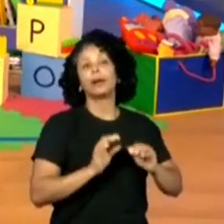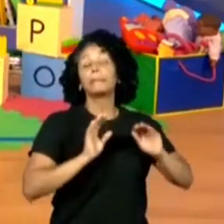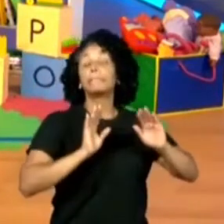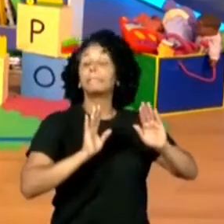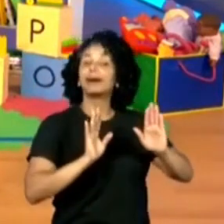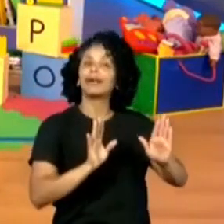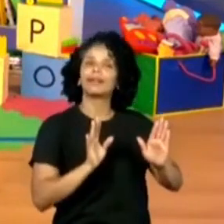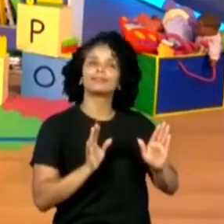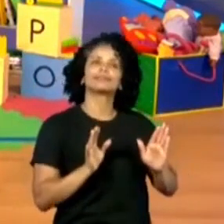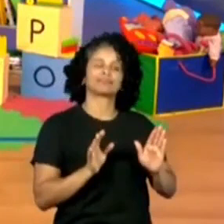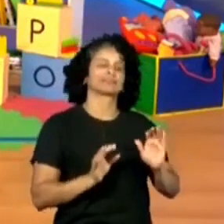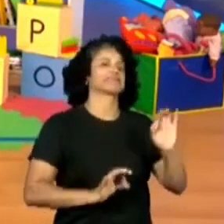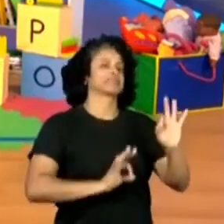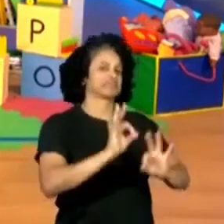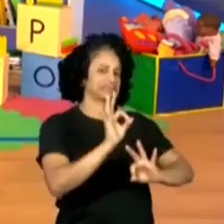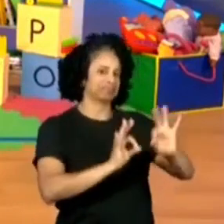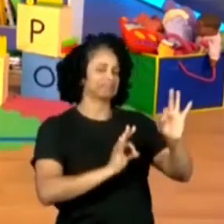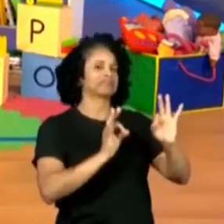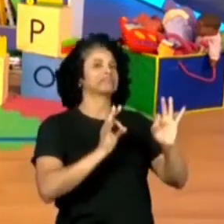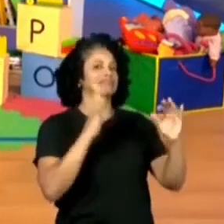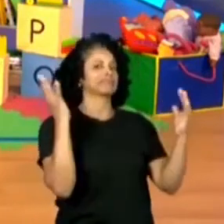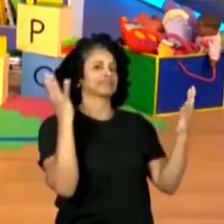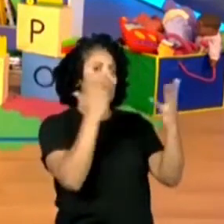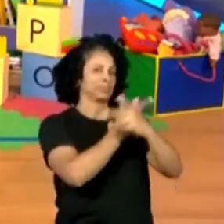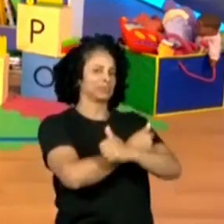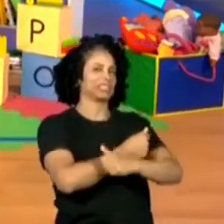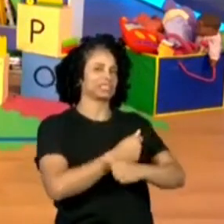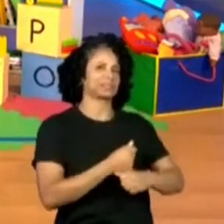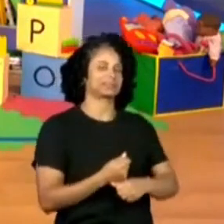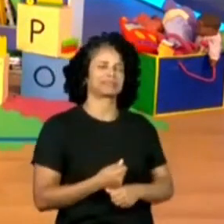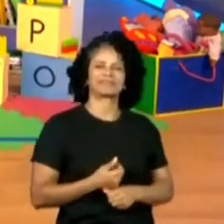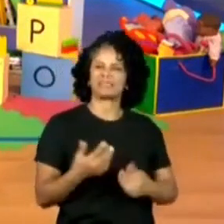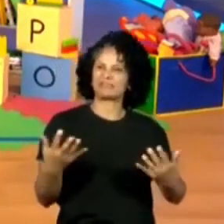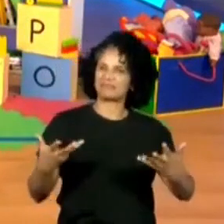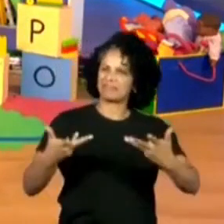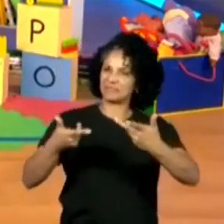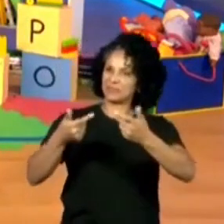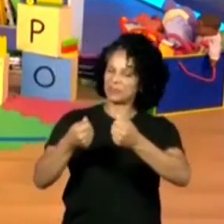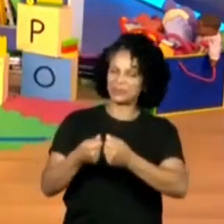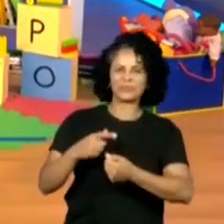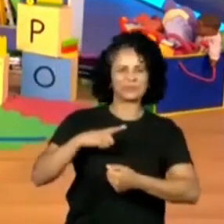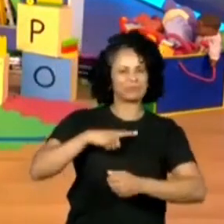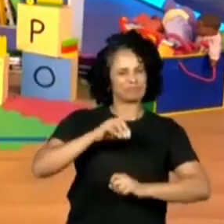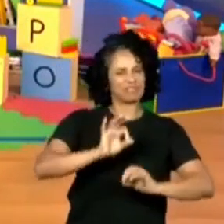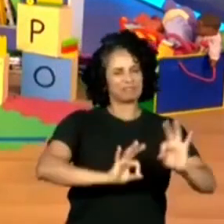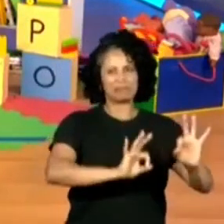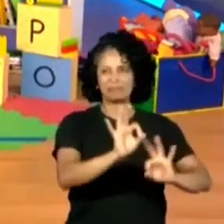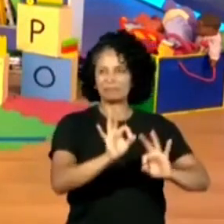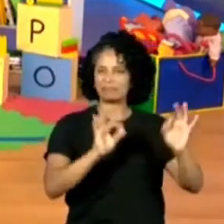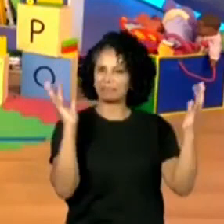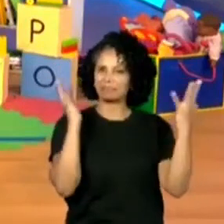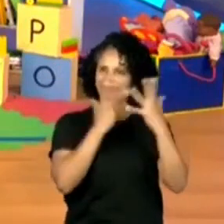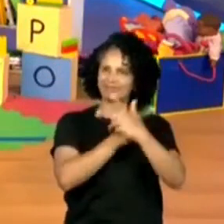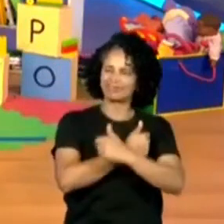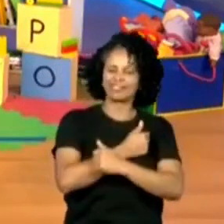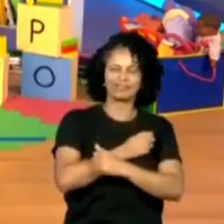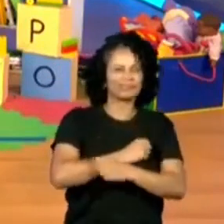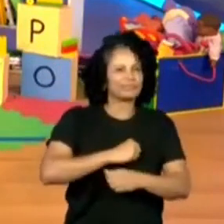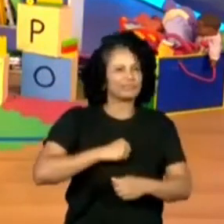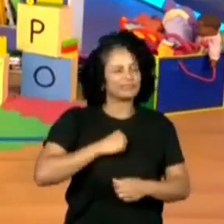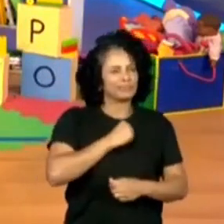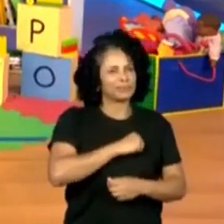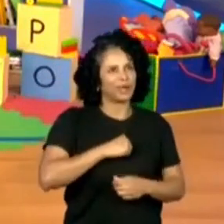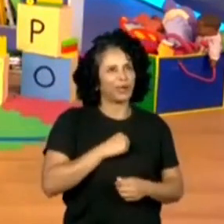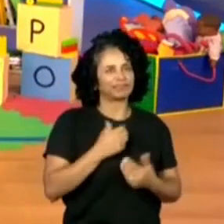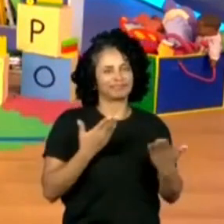braço a torcer, vou dizer que ele fez um bom trabalho aqui. Olha só, que coisa maravilhosa. Estúdio bem bonito. Muito bem. Eu fiquei com muita vontade de